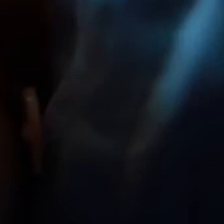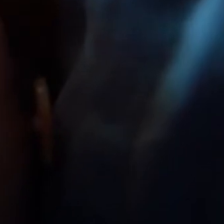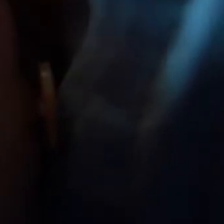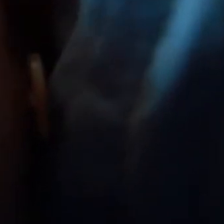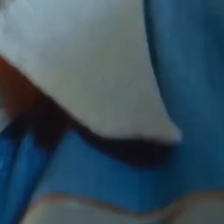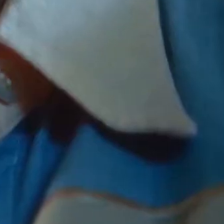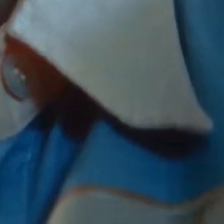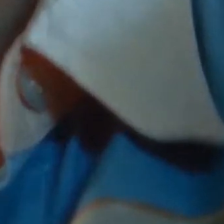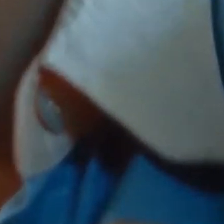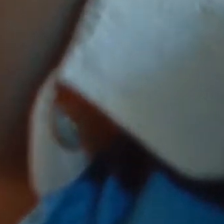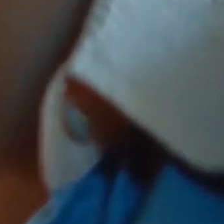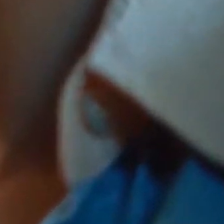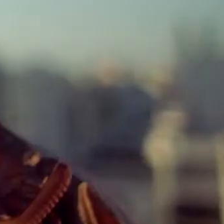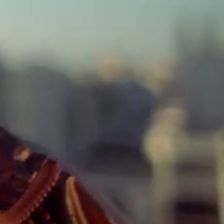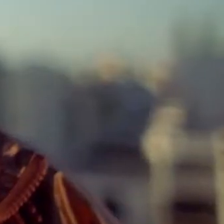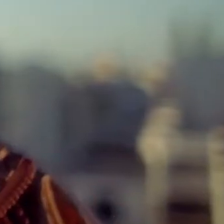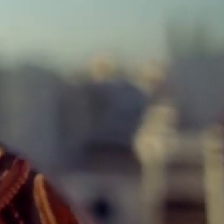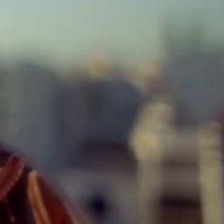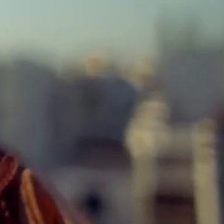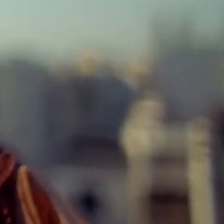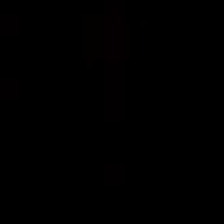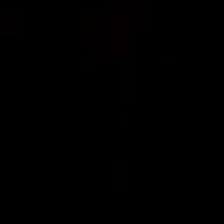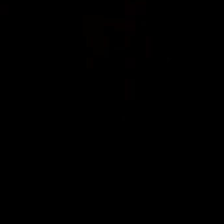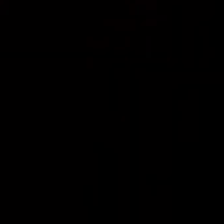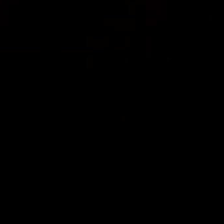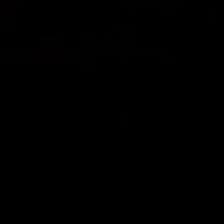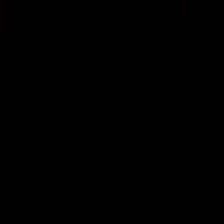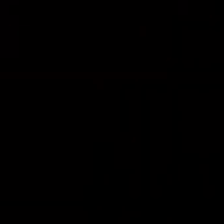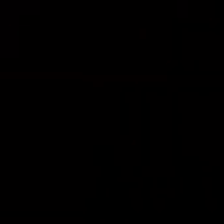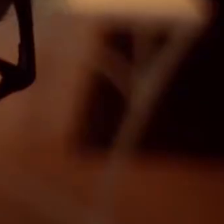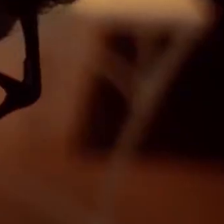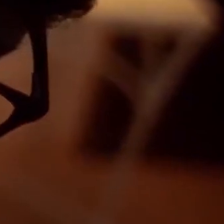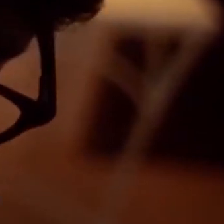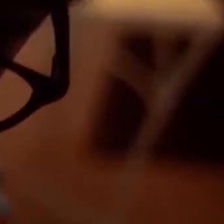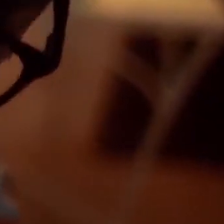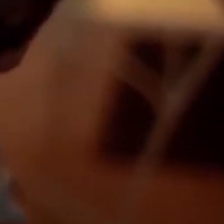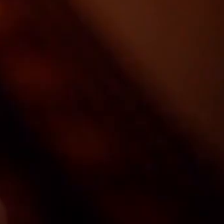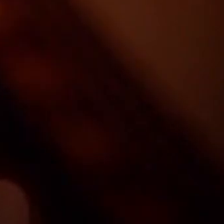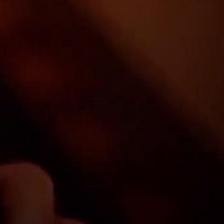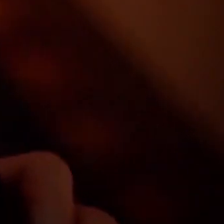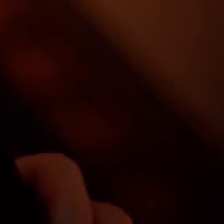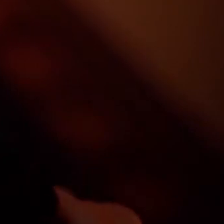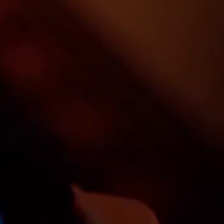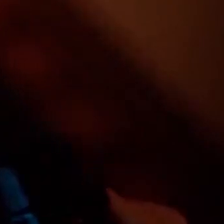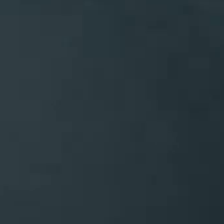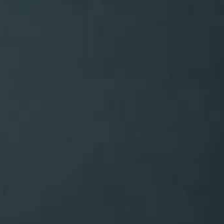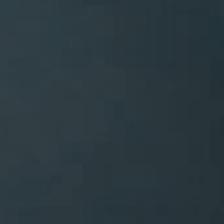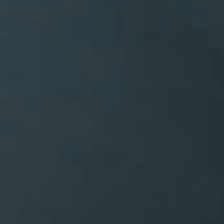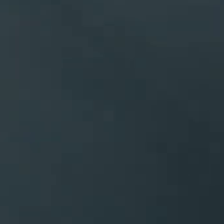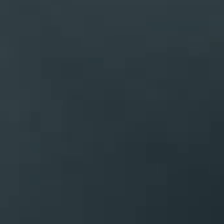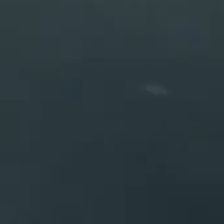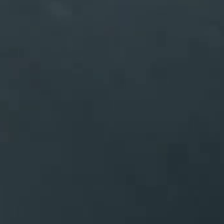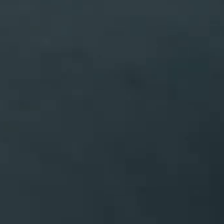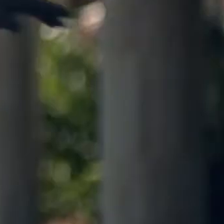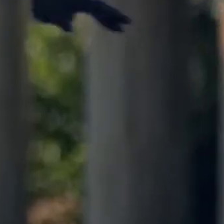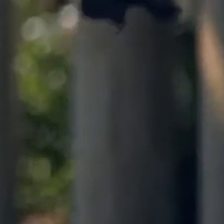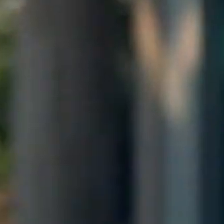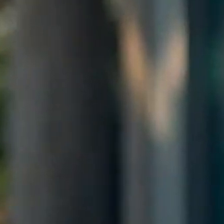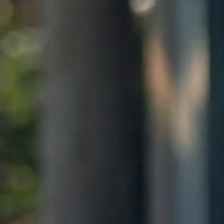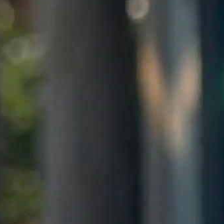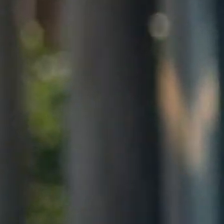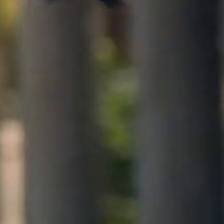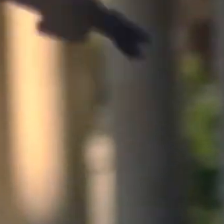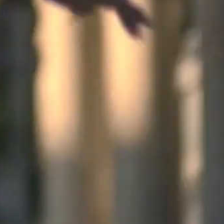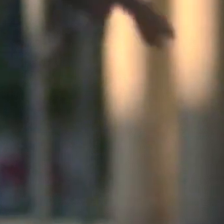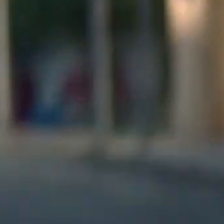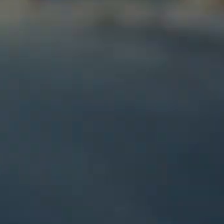De um coração Ela é uma doce ilusão Há quem fale Que a vida da gente É um nada No mundo É uma gota